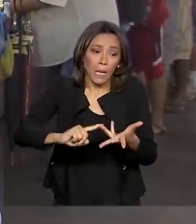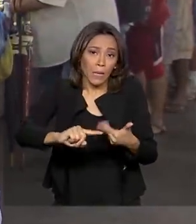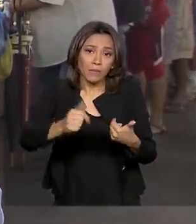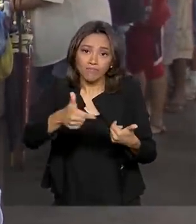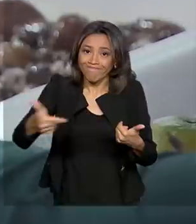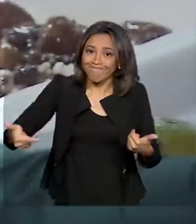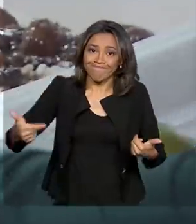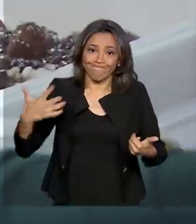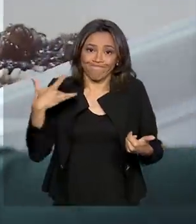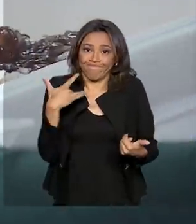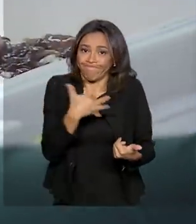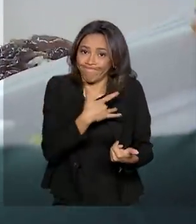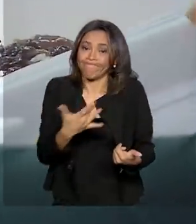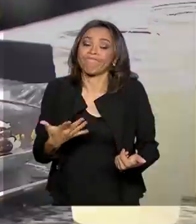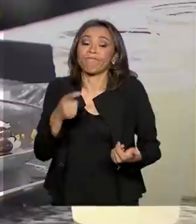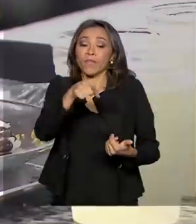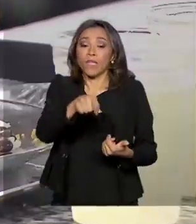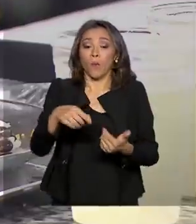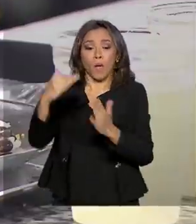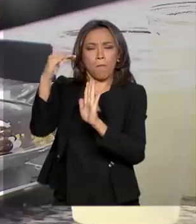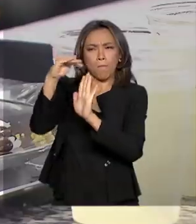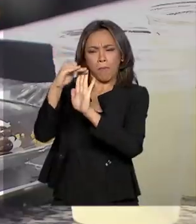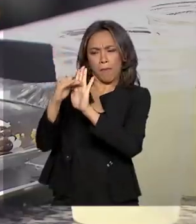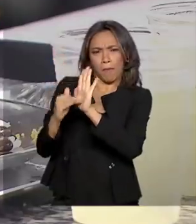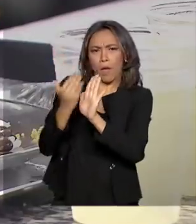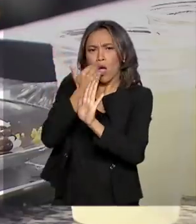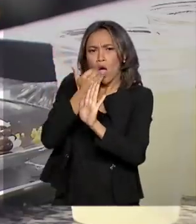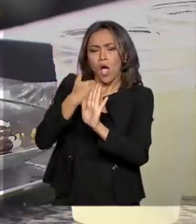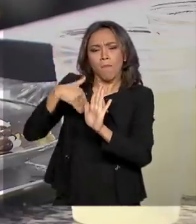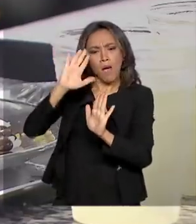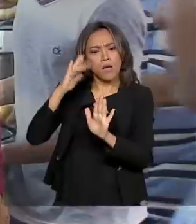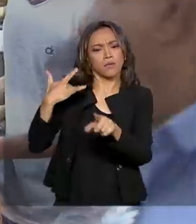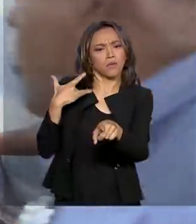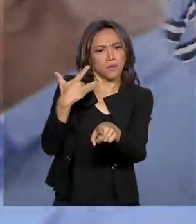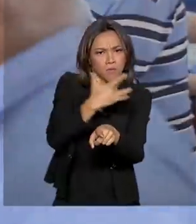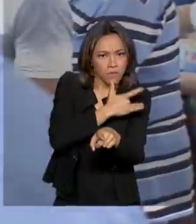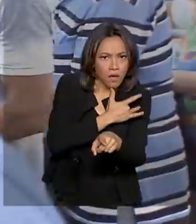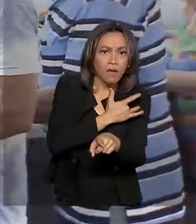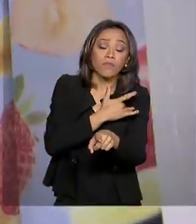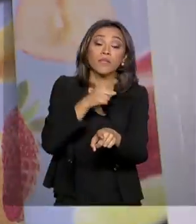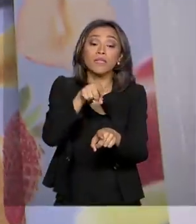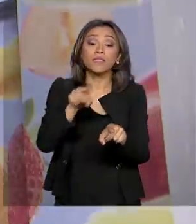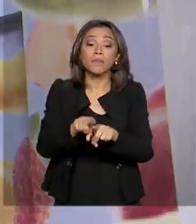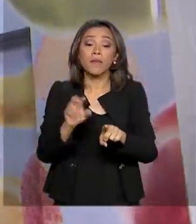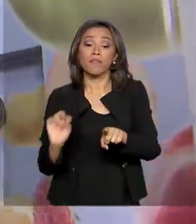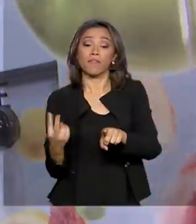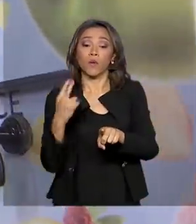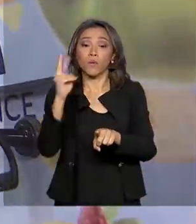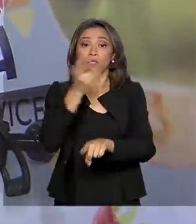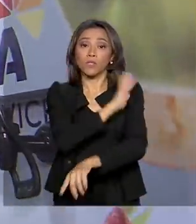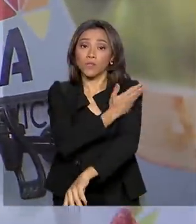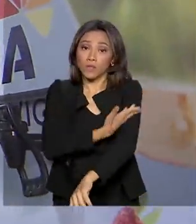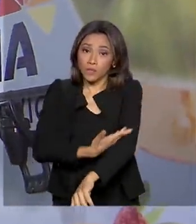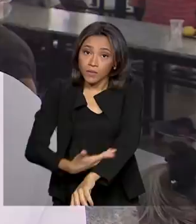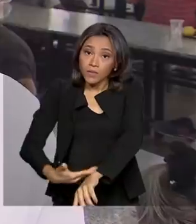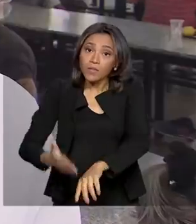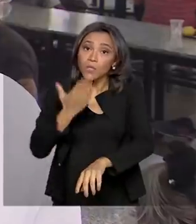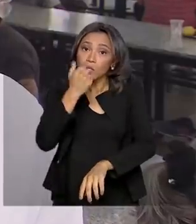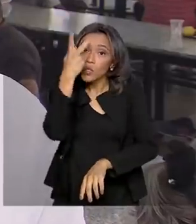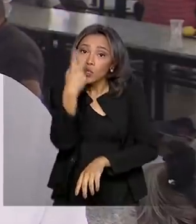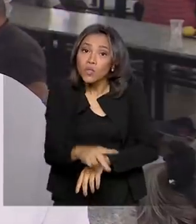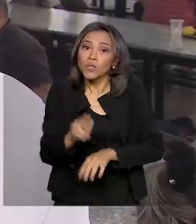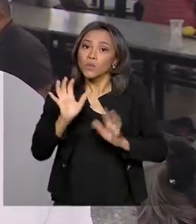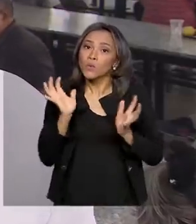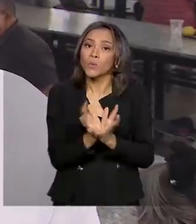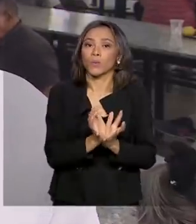nutricional. O cardápio dá preferência aos alimentos saudáveis e valoriza hábitos alimentares regionais. É